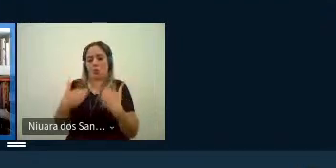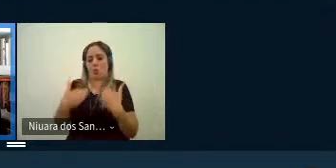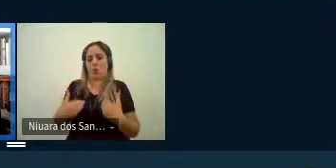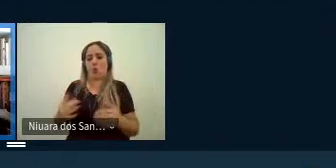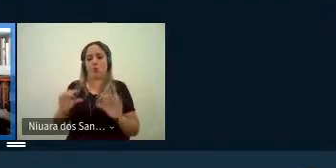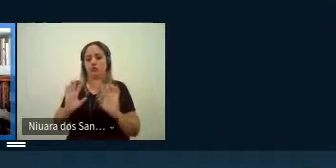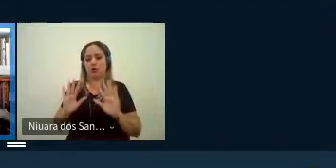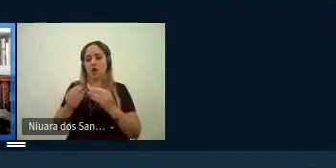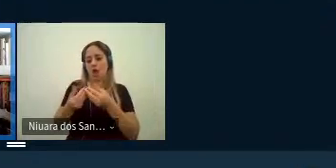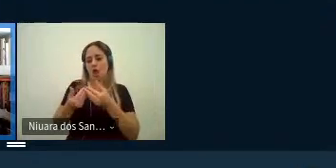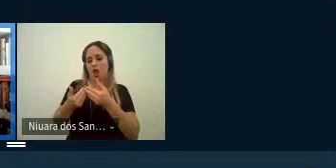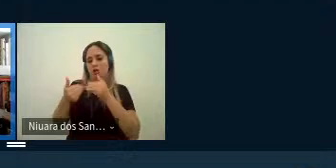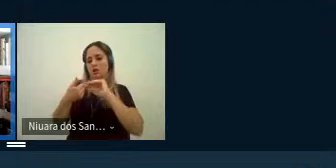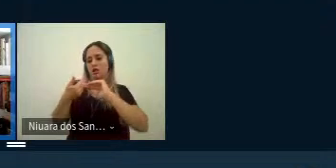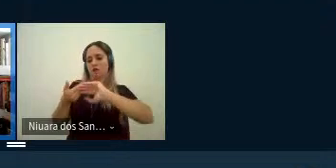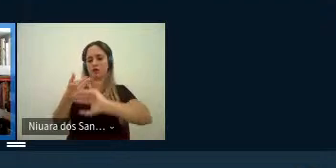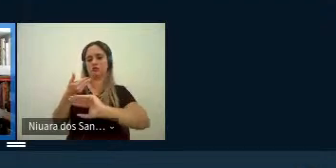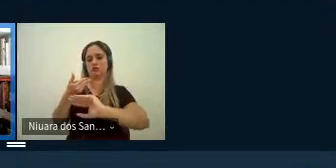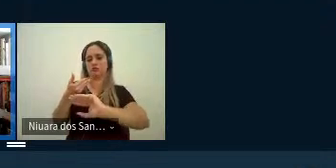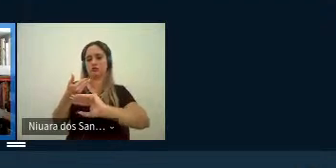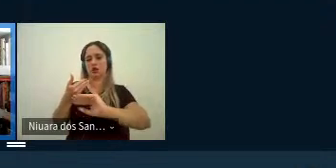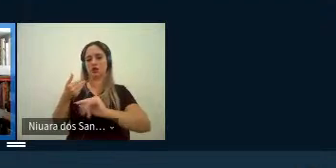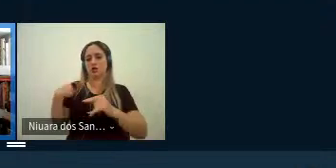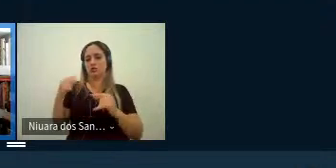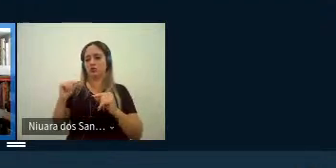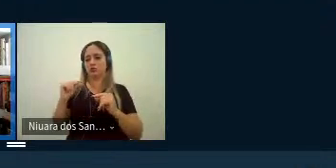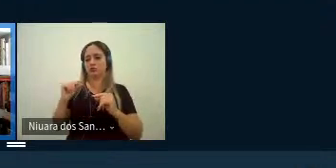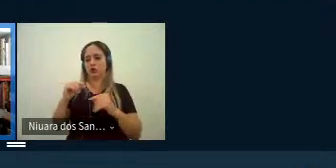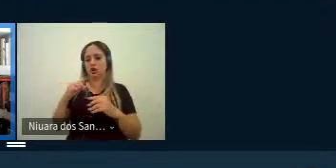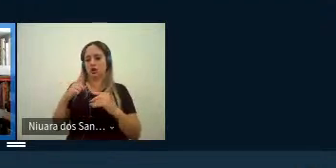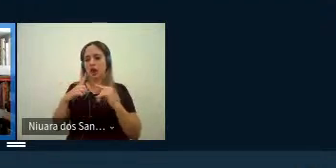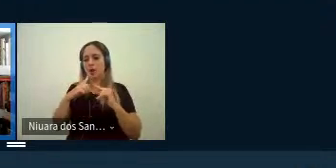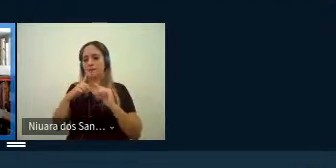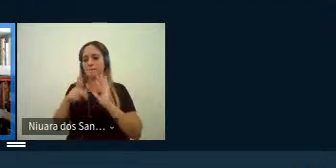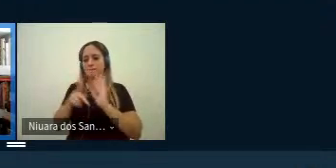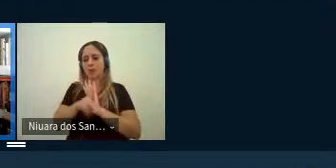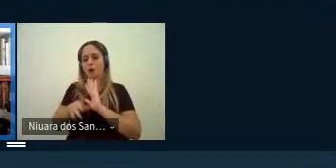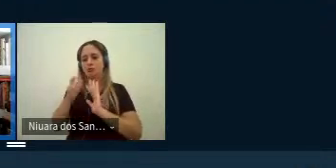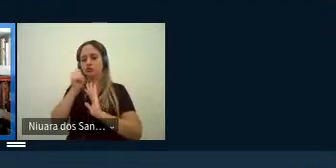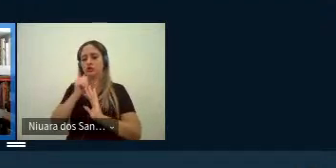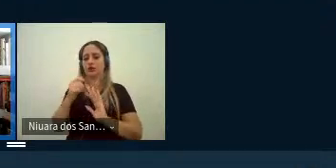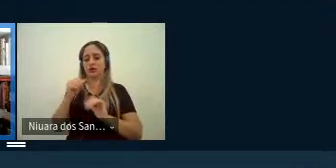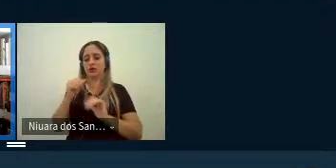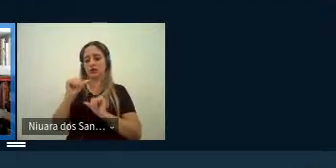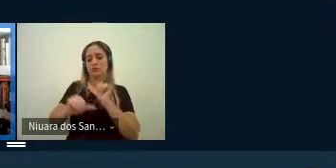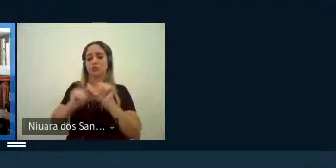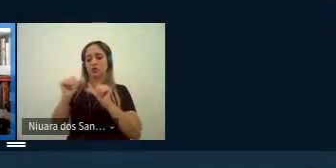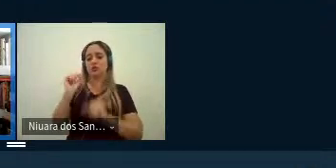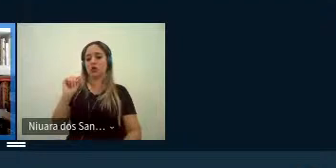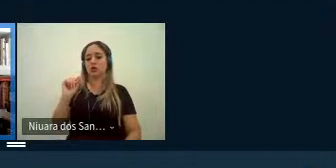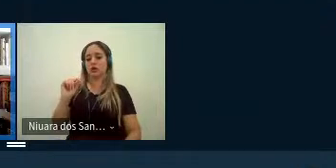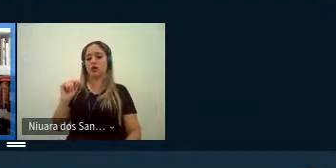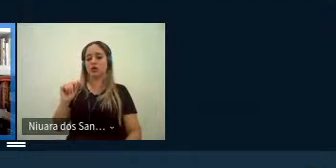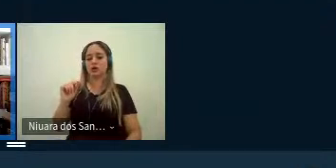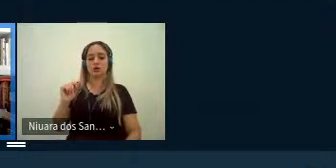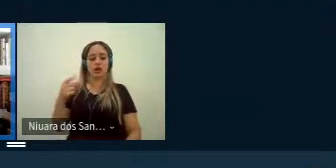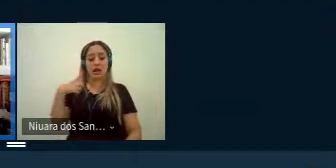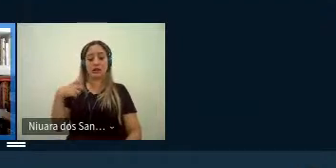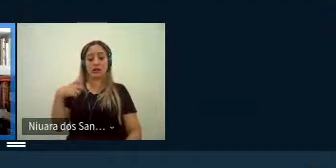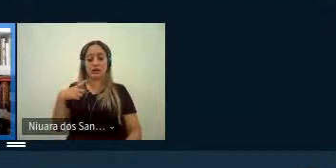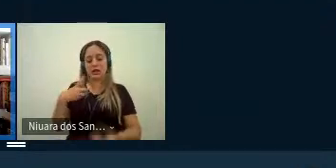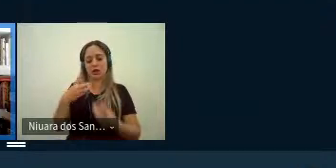se afastar dessa concepção biológica e essa sugestão de mudança contemplava a ideia do entre lugar